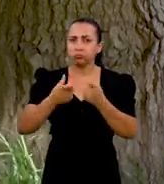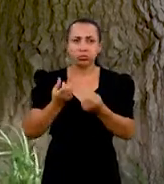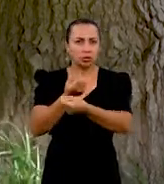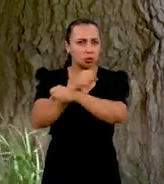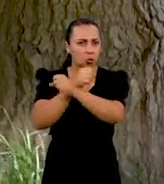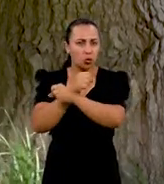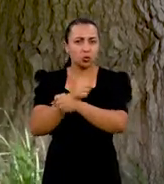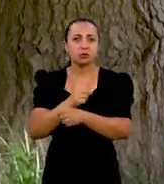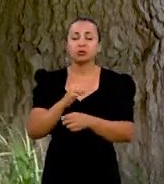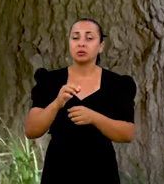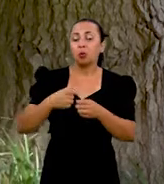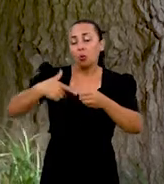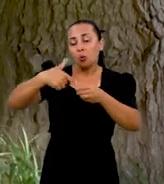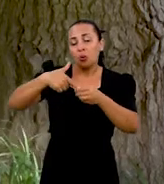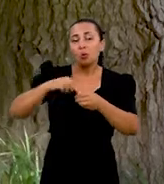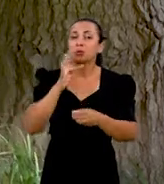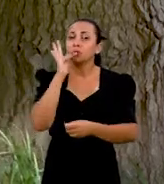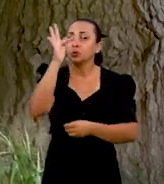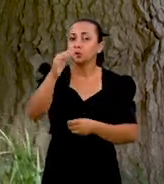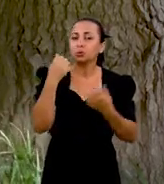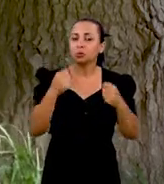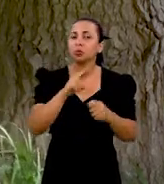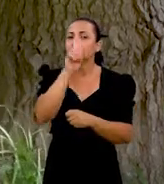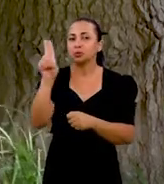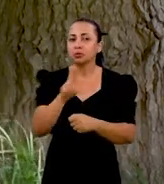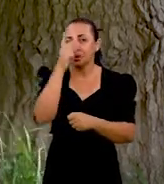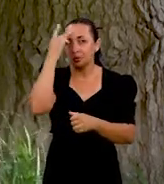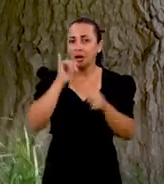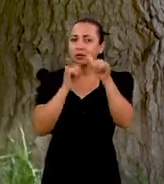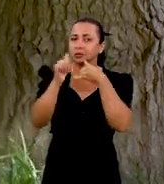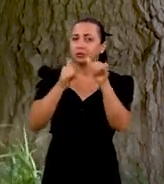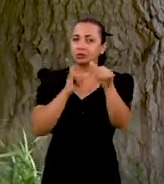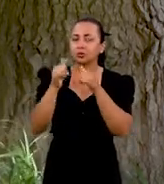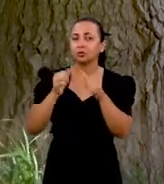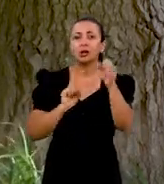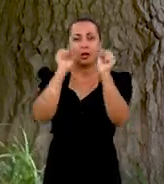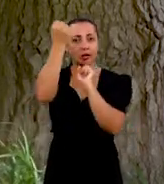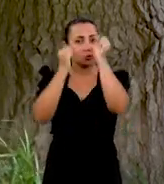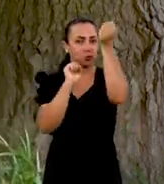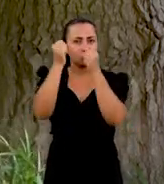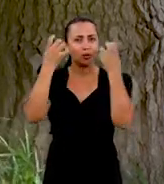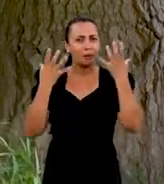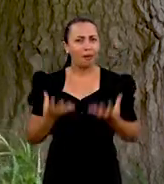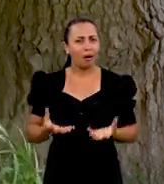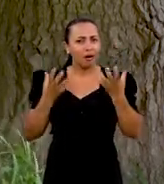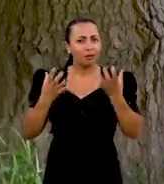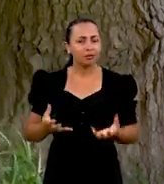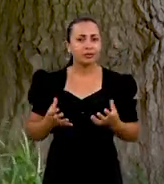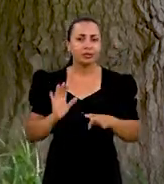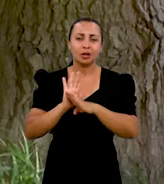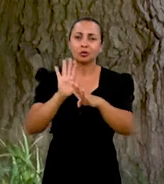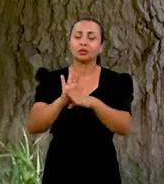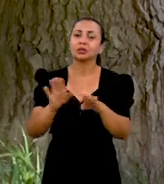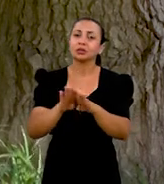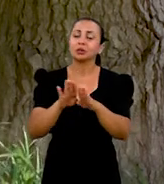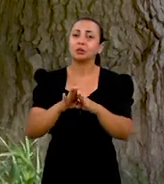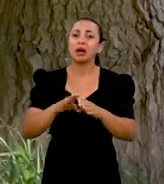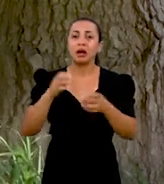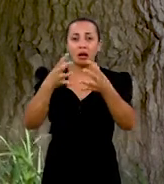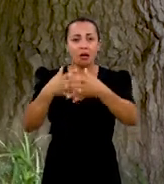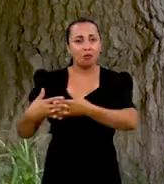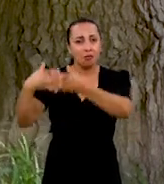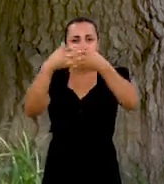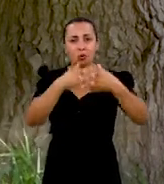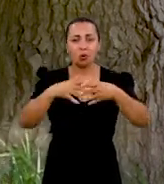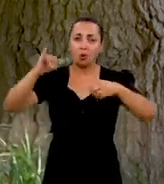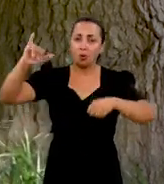fósseis, O chamado combustível do futuro pode ser usado para fornecer energia à indústria pesada e abastecer veículos de grande